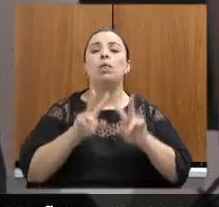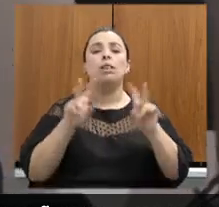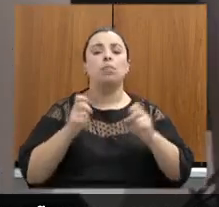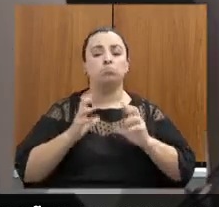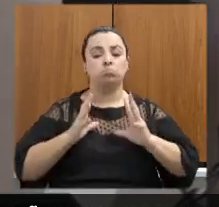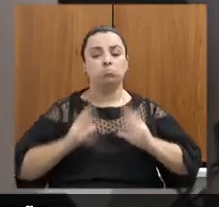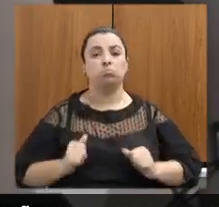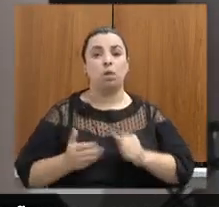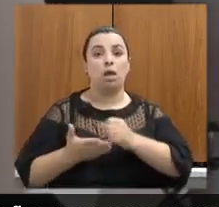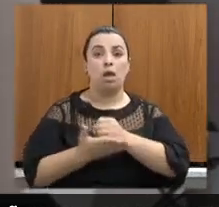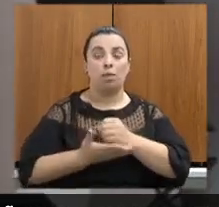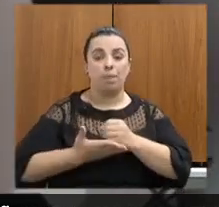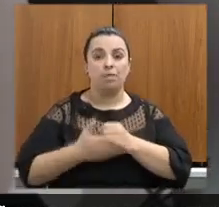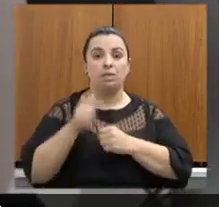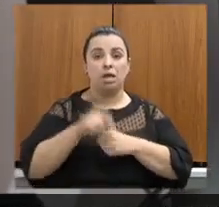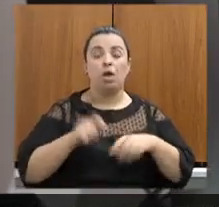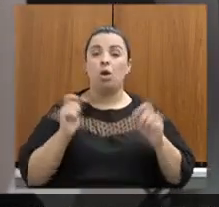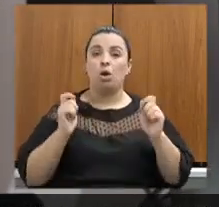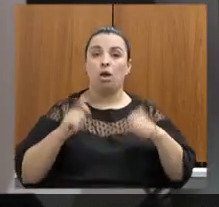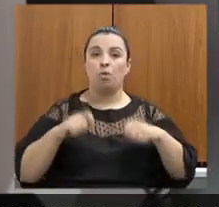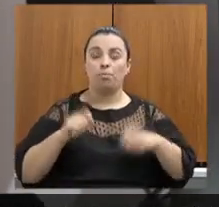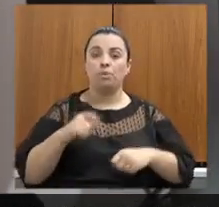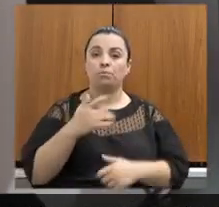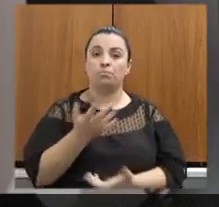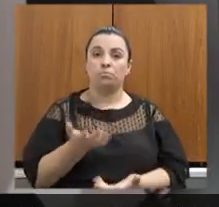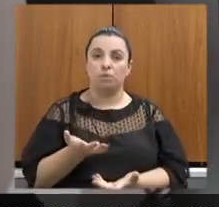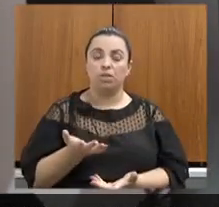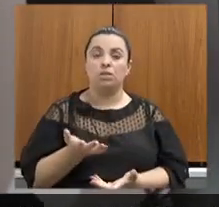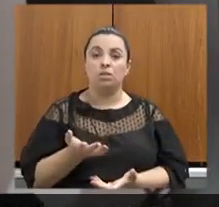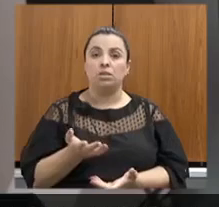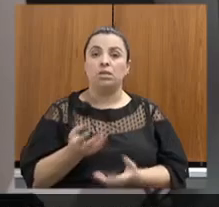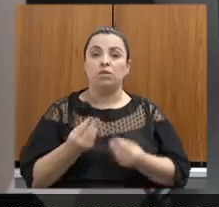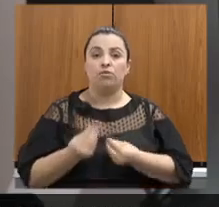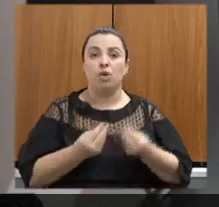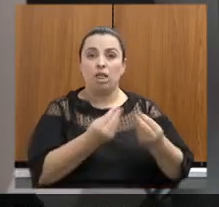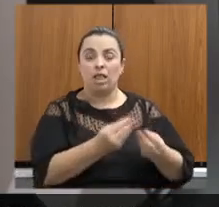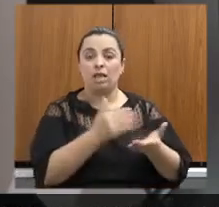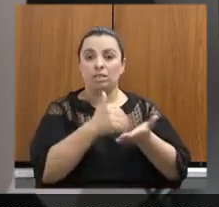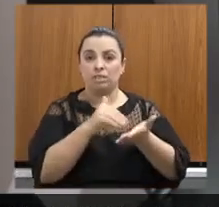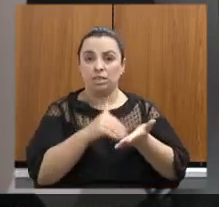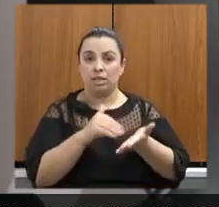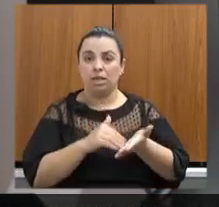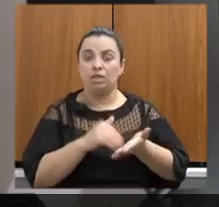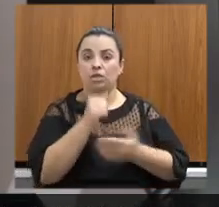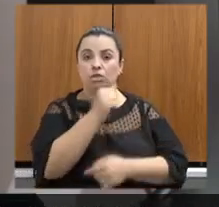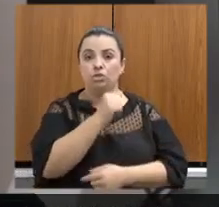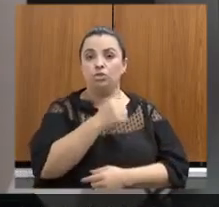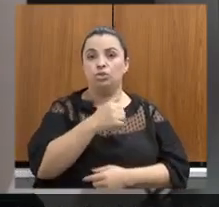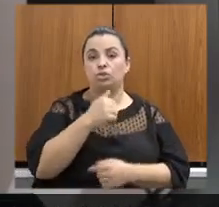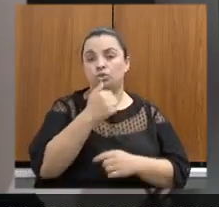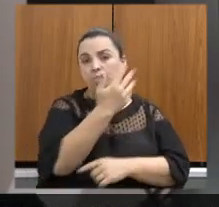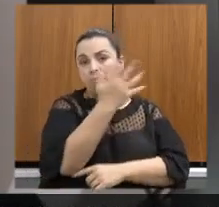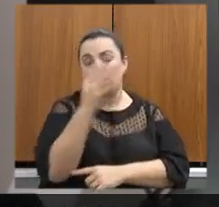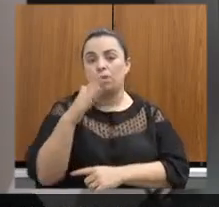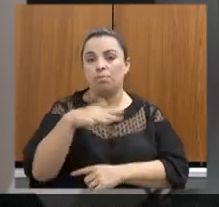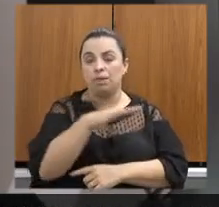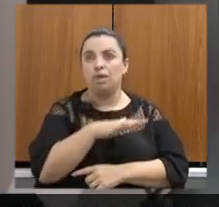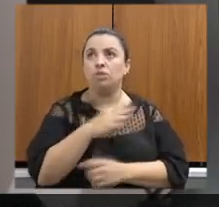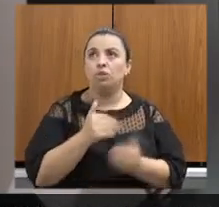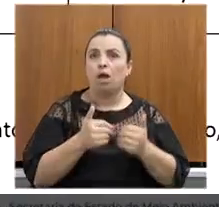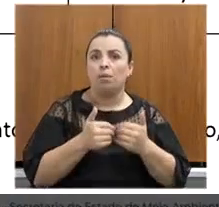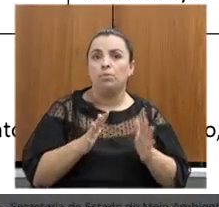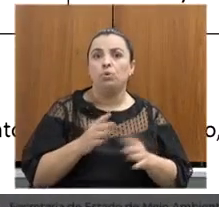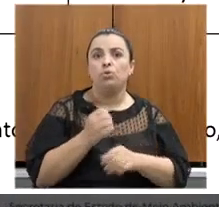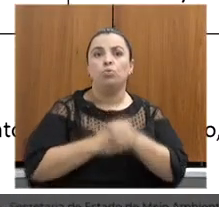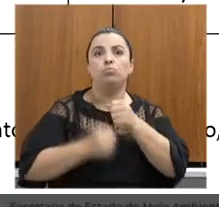competência que foi repassada à Secretaria de Meio Ambiente a partir do ano de 2019. Nós estamos